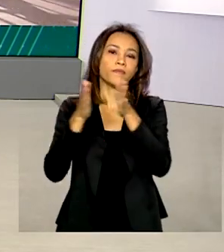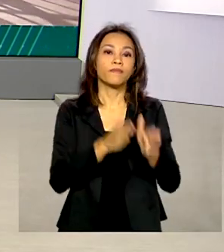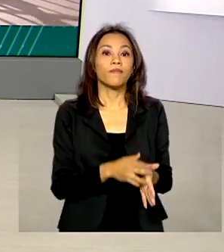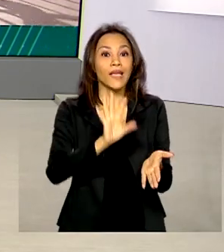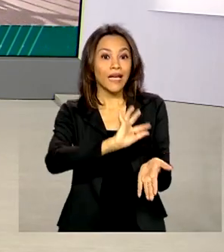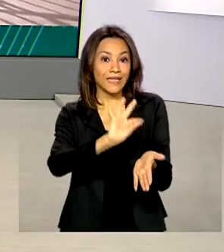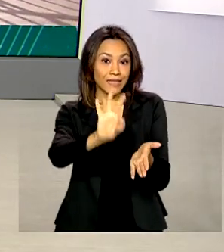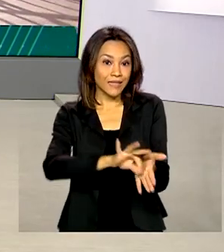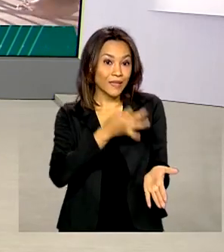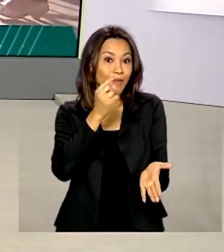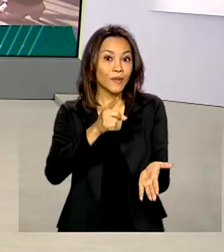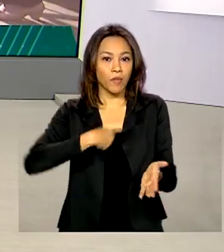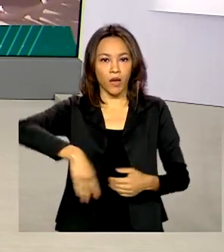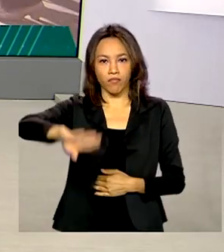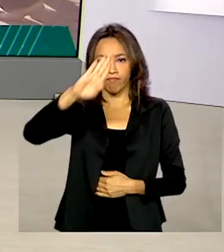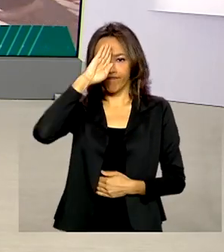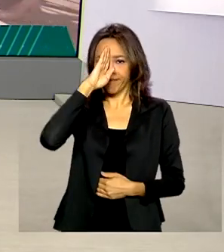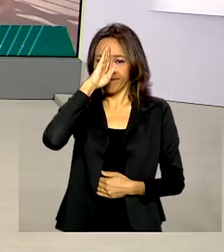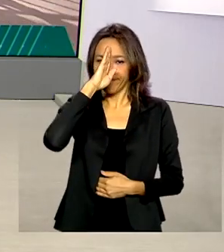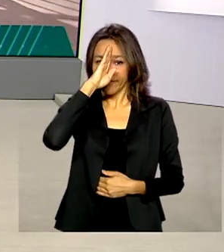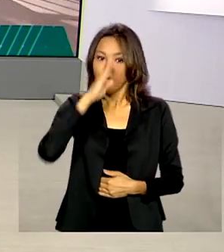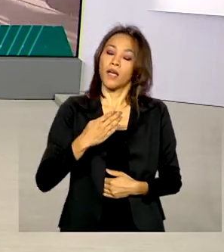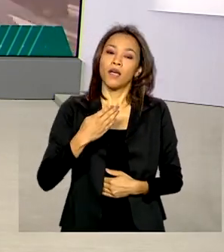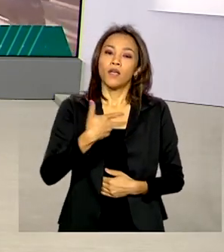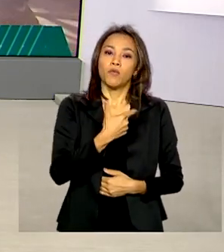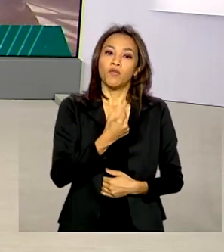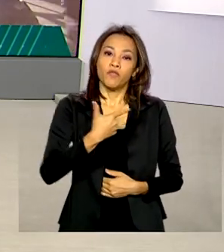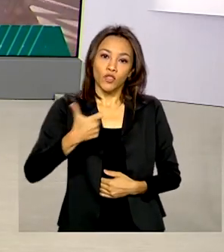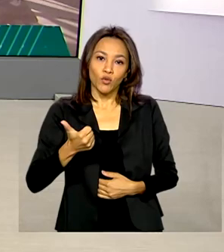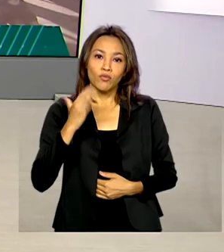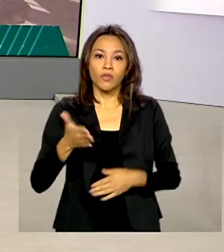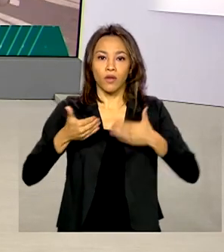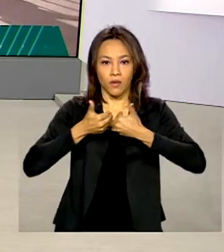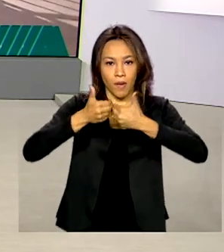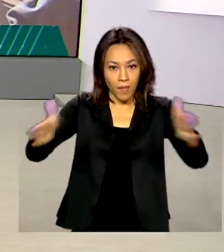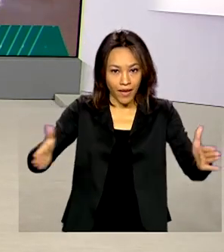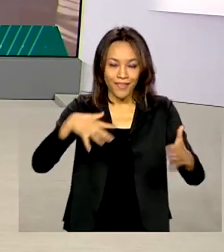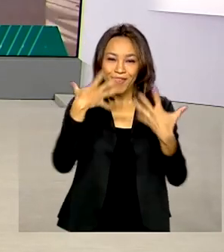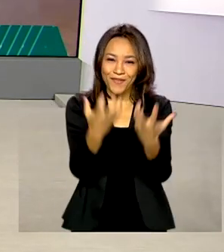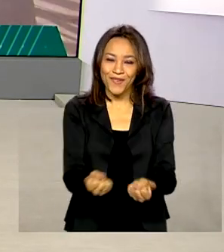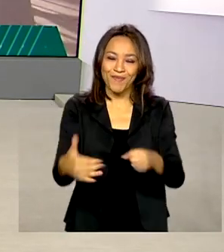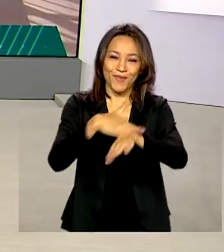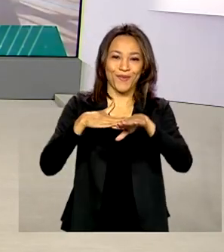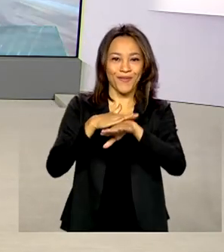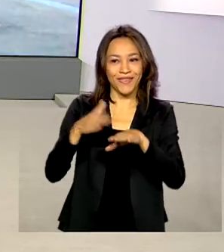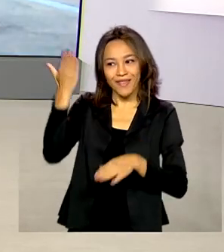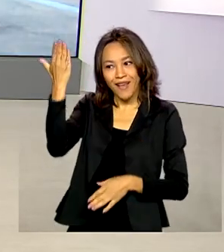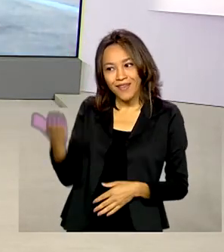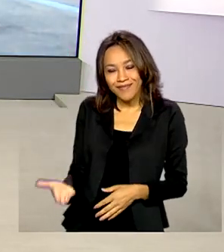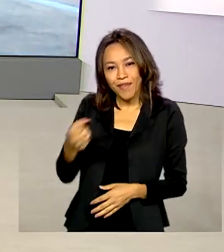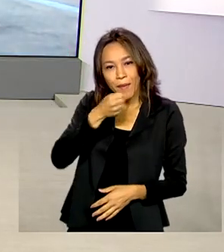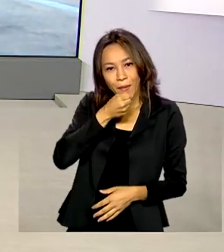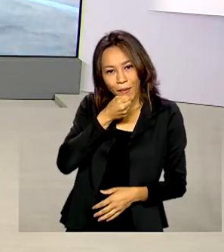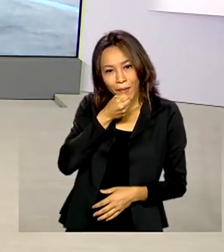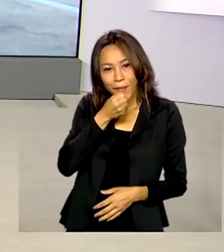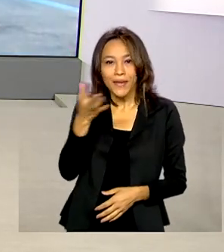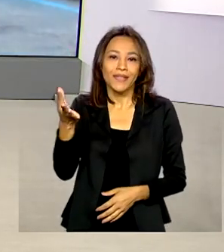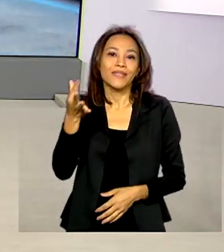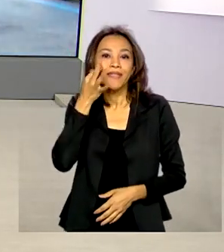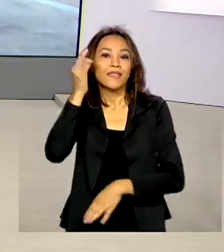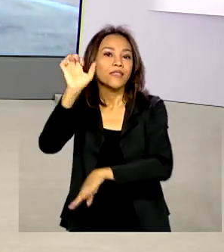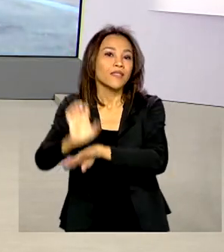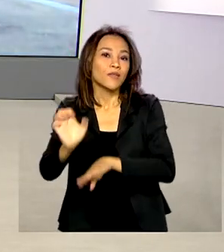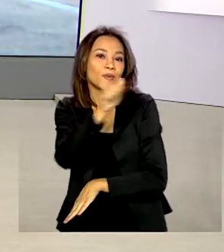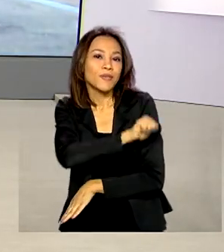inscrições para o alistamento militar de 2021 já estão abertas. A gente conversa agora com a repórter Alessandra Lago, direto do Rio de Janeiro.